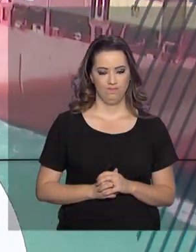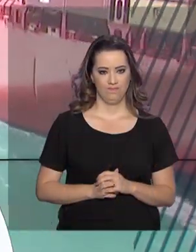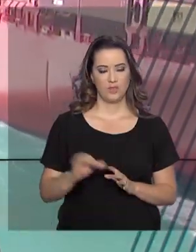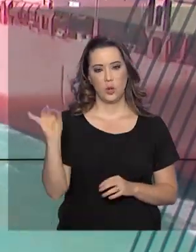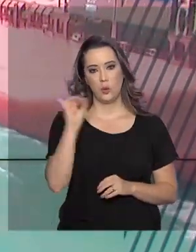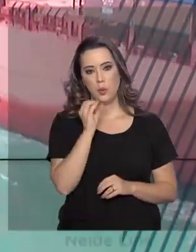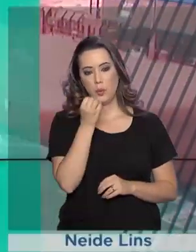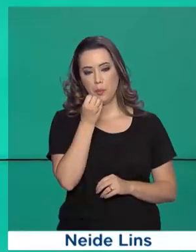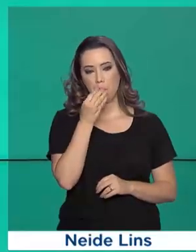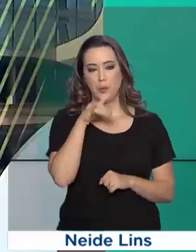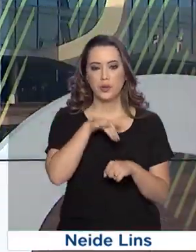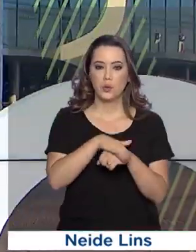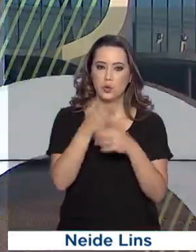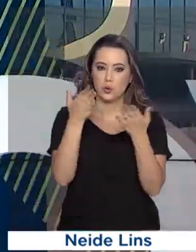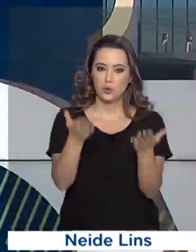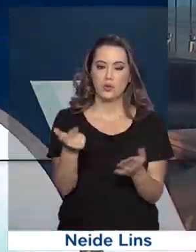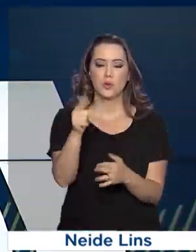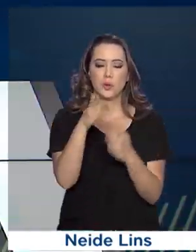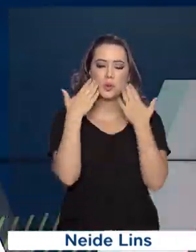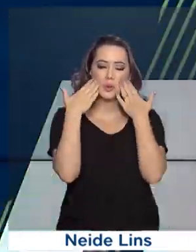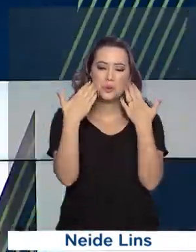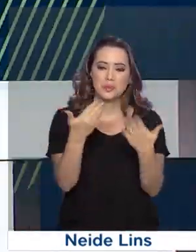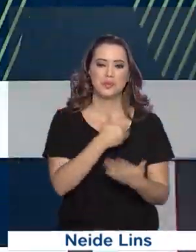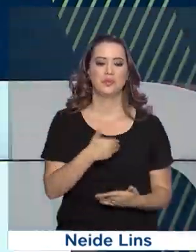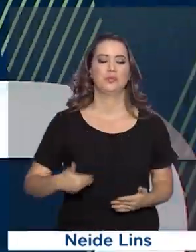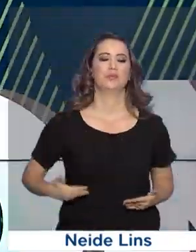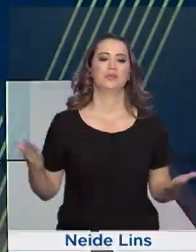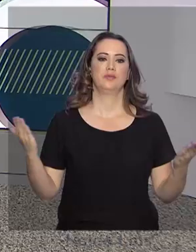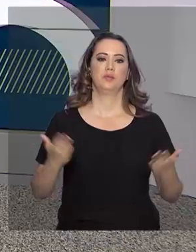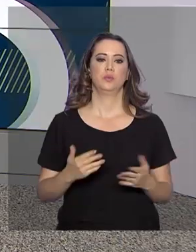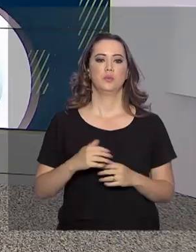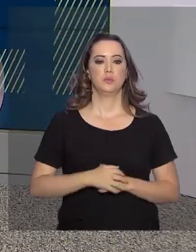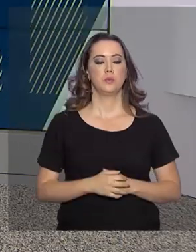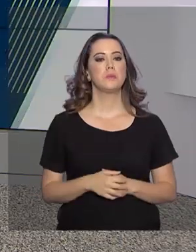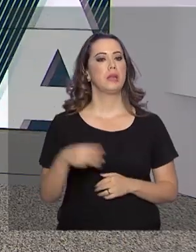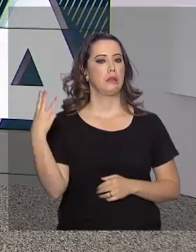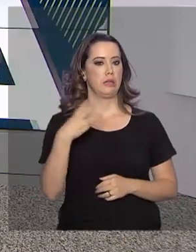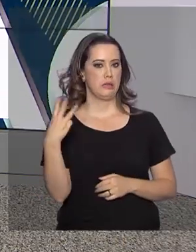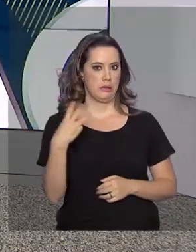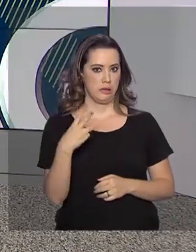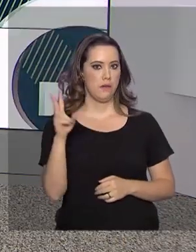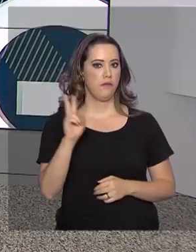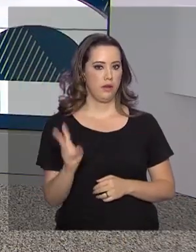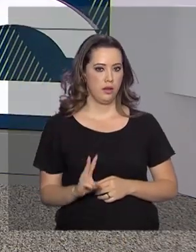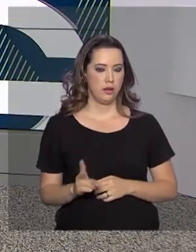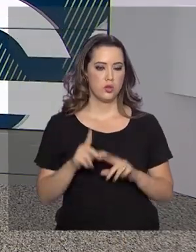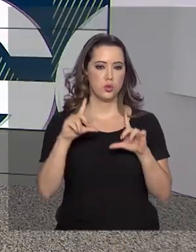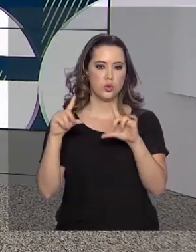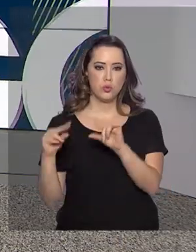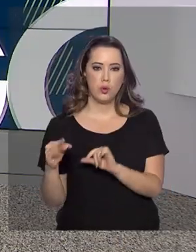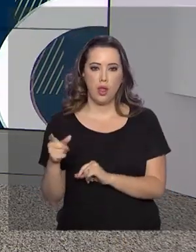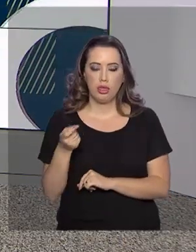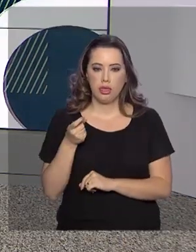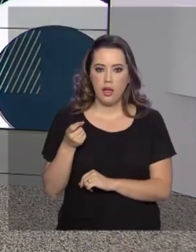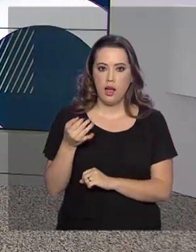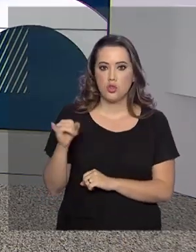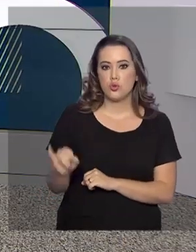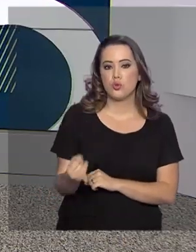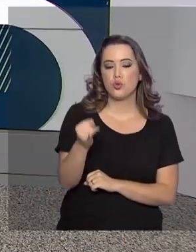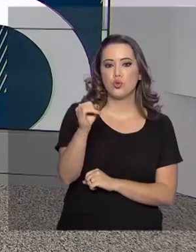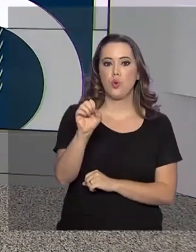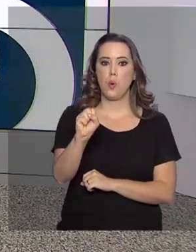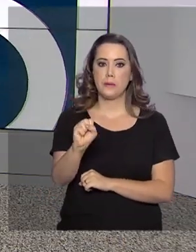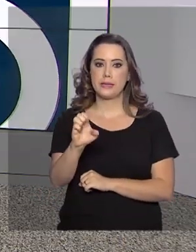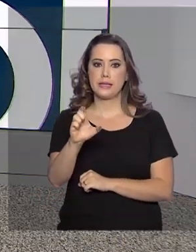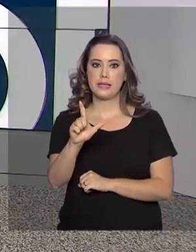Boa noite para você, já estamos no ar com mais um Governo Agora. Pela terceira vez seguida, houve redução da taxa básica de juros da